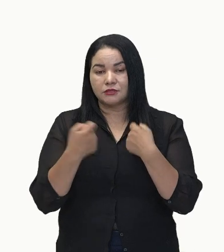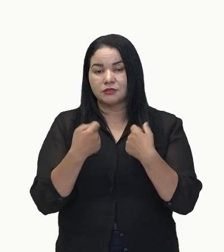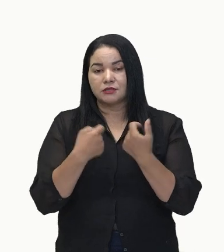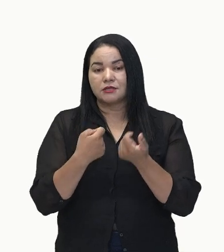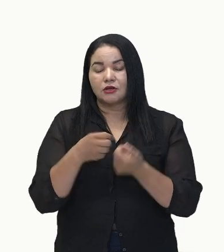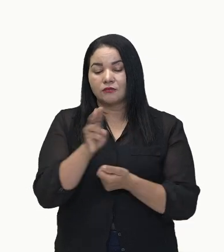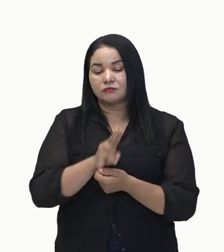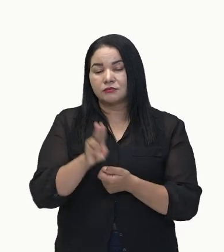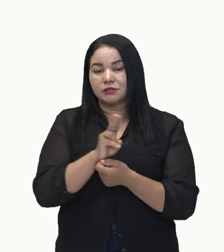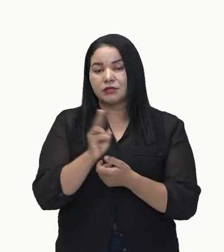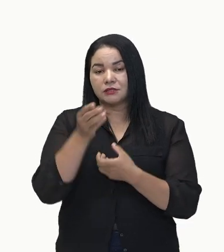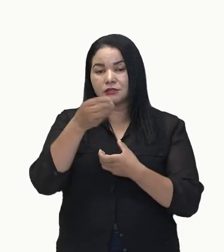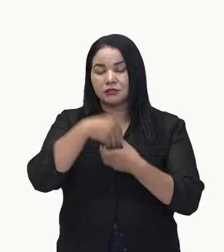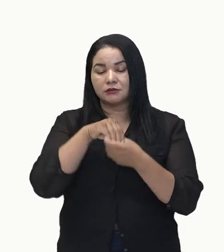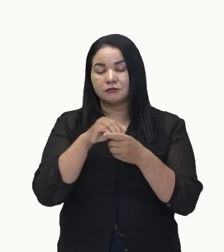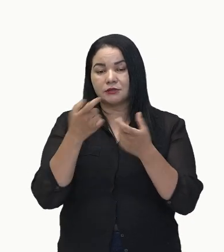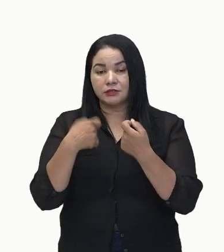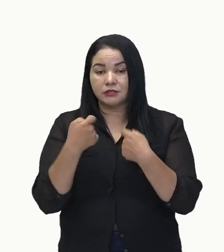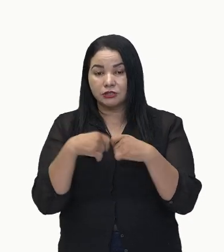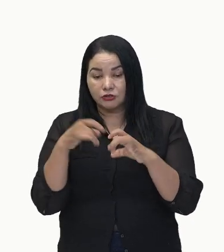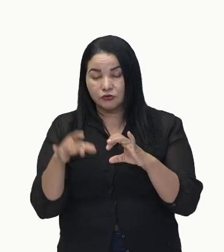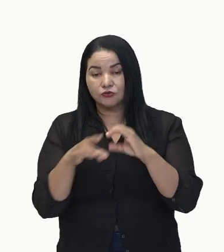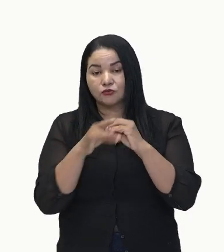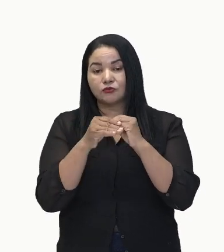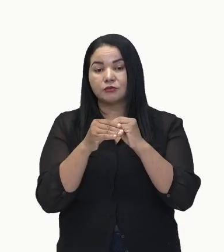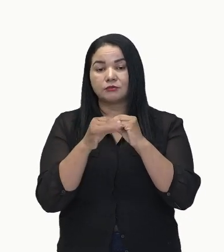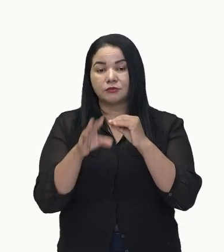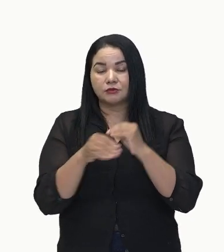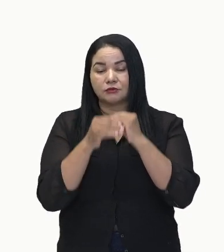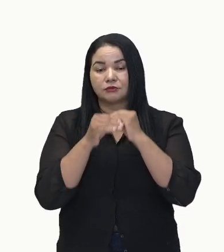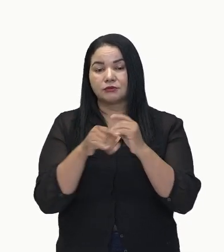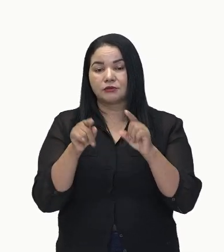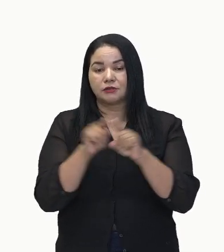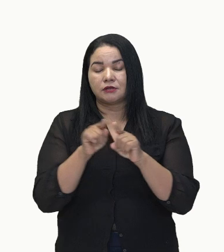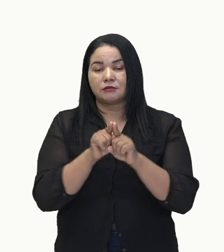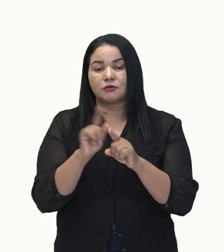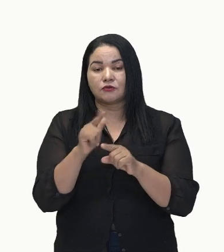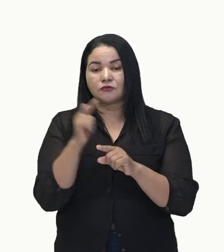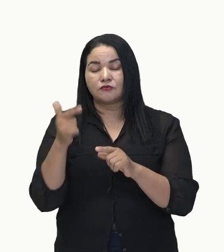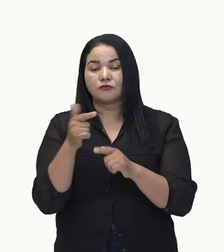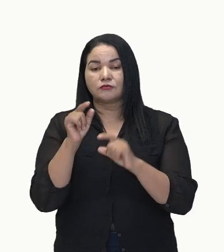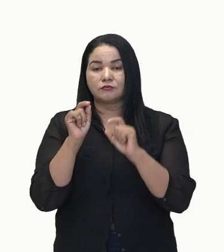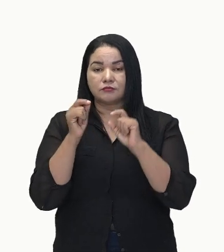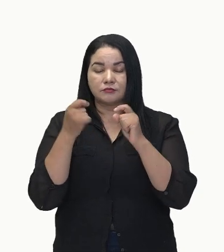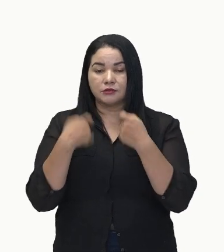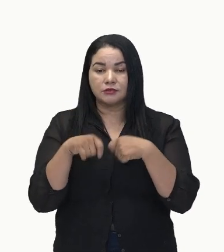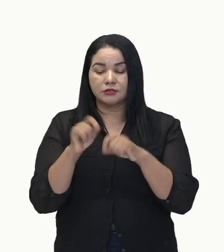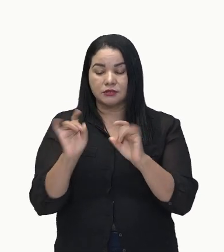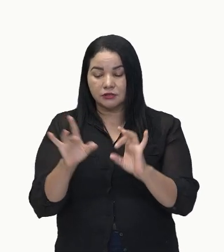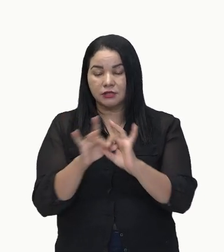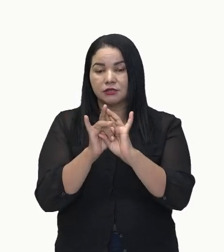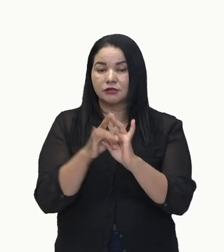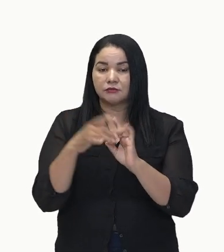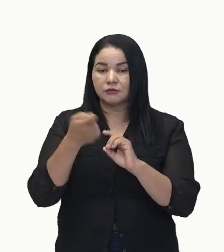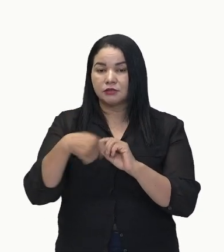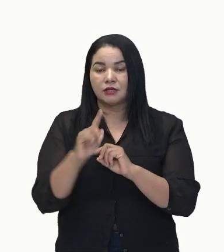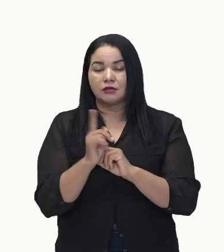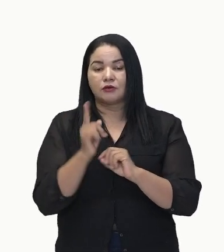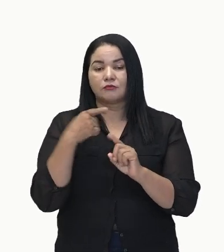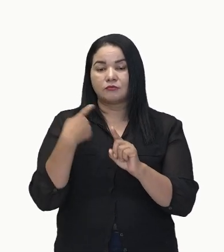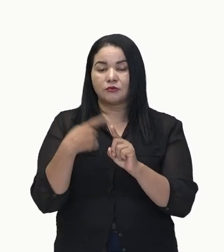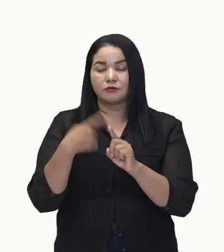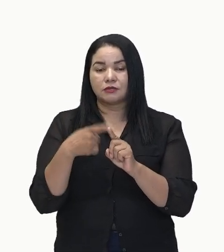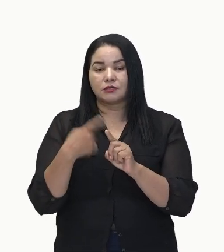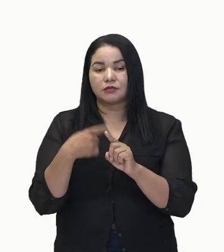para o complemento. Ele precisa de um complemento. E o intransitivo, não. Não precisa de um complemento. Por si só, ele já vai